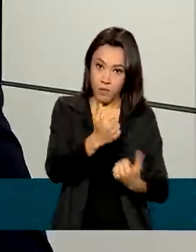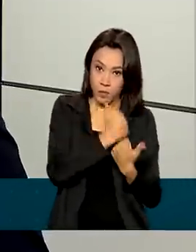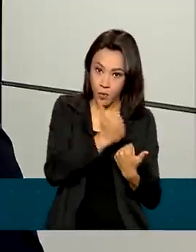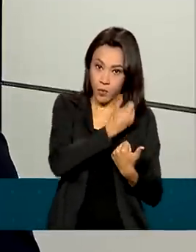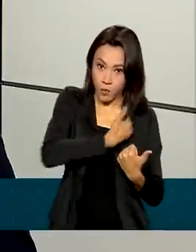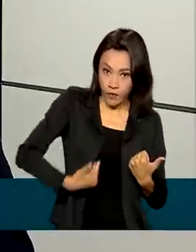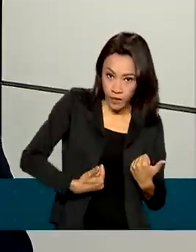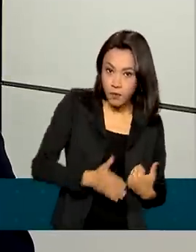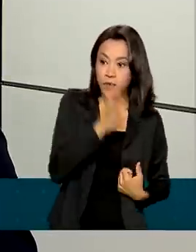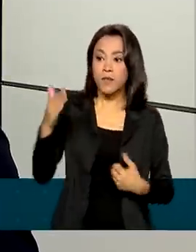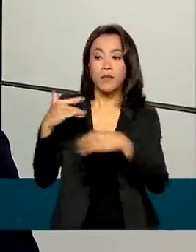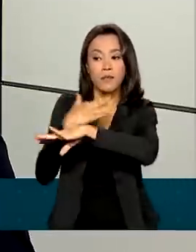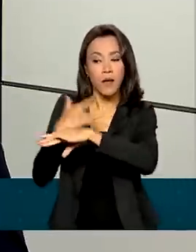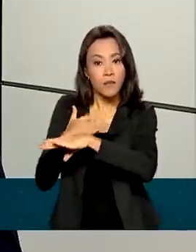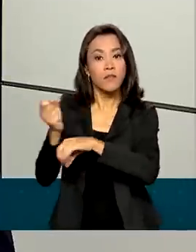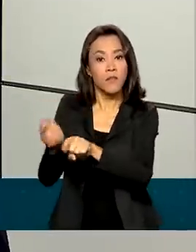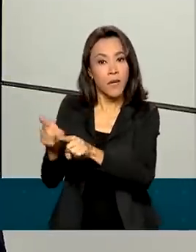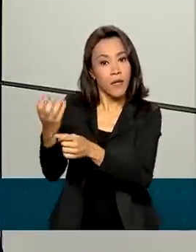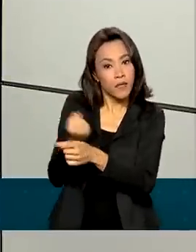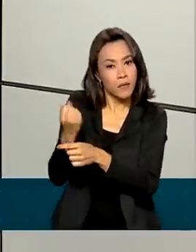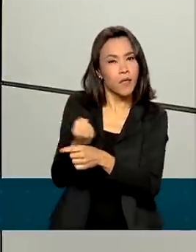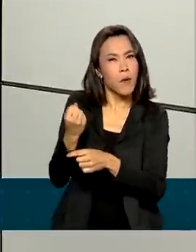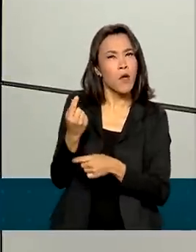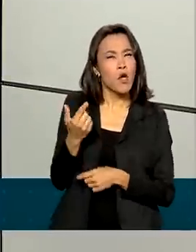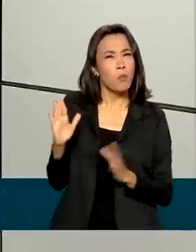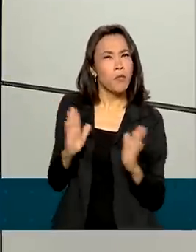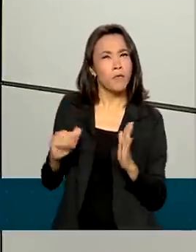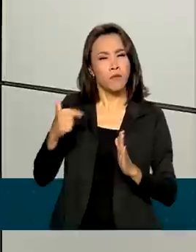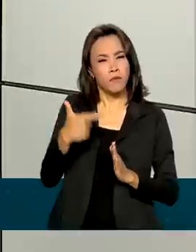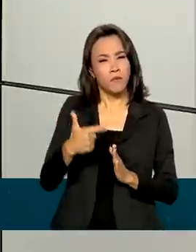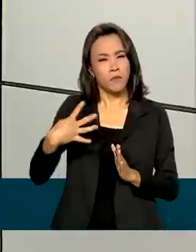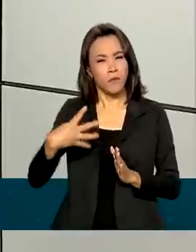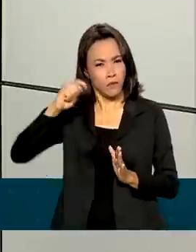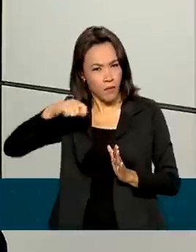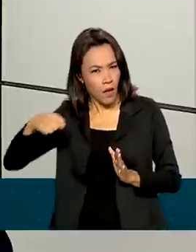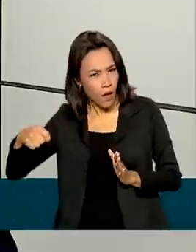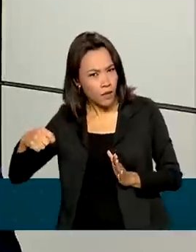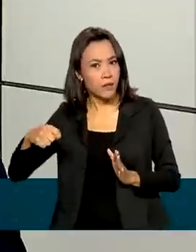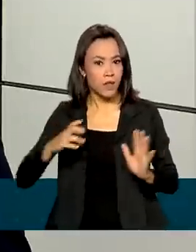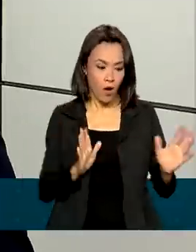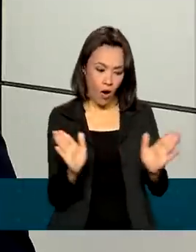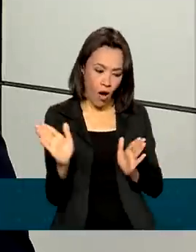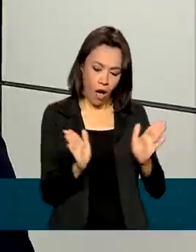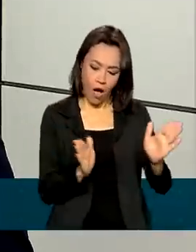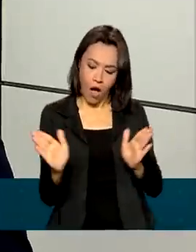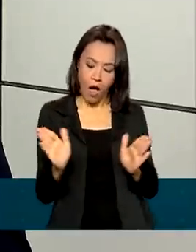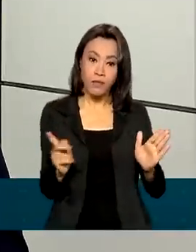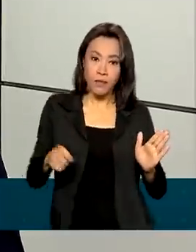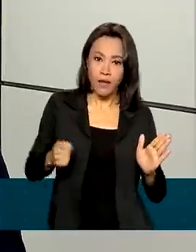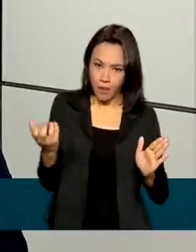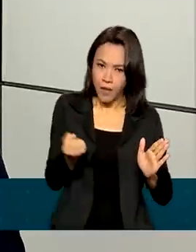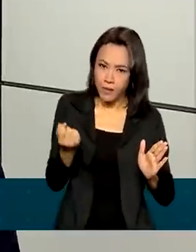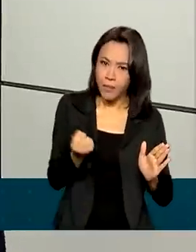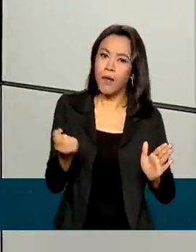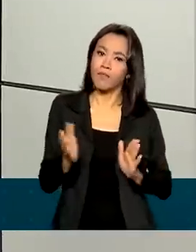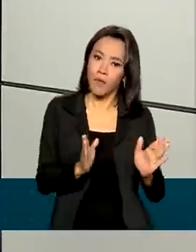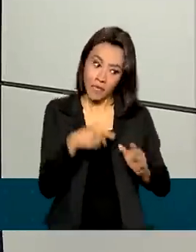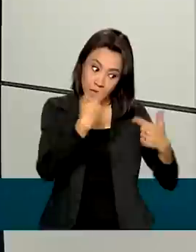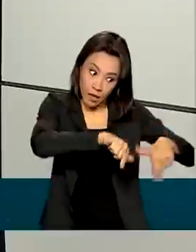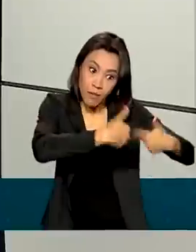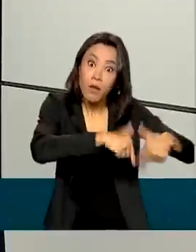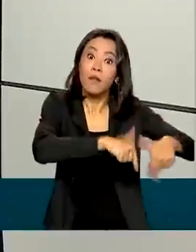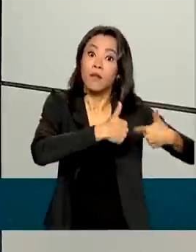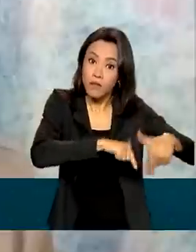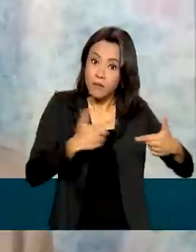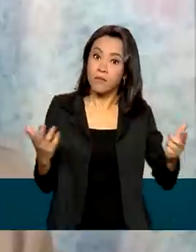benefício durante 24 meses com comitante com exercícios da atividade de trabalho, com comitante com exercícios dessa